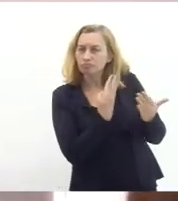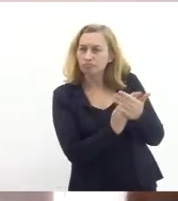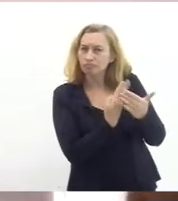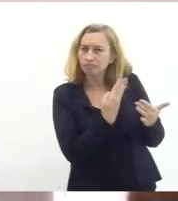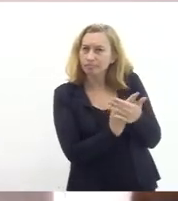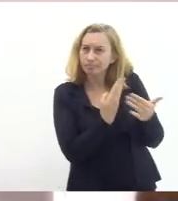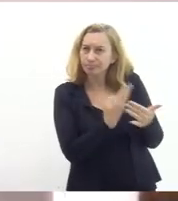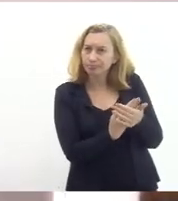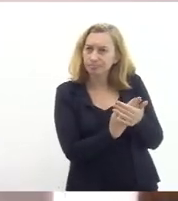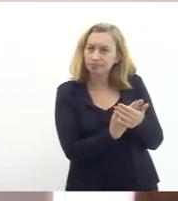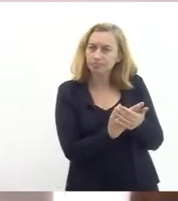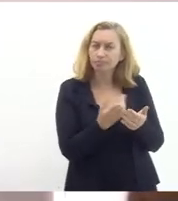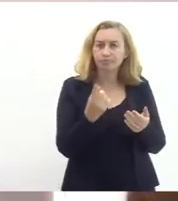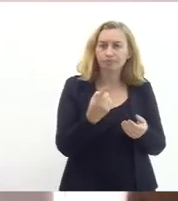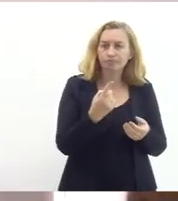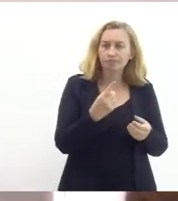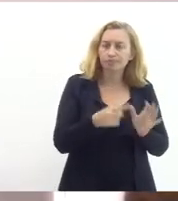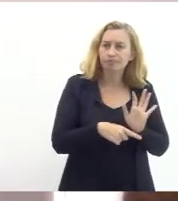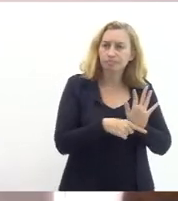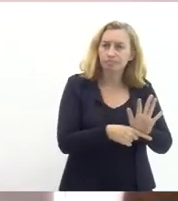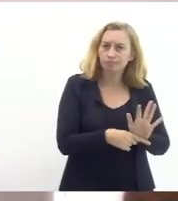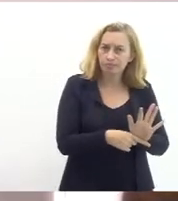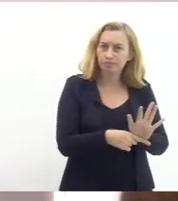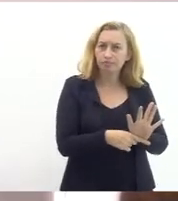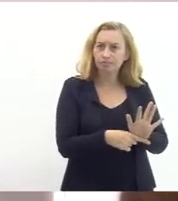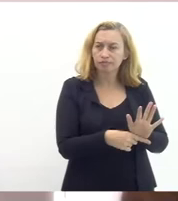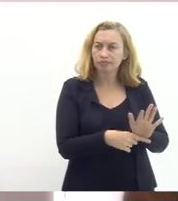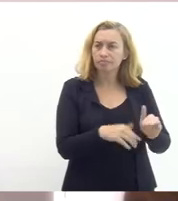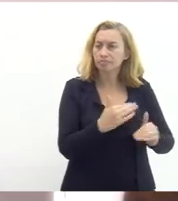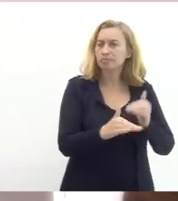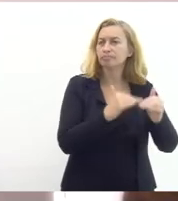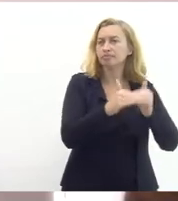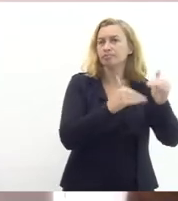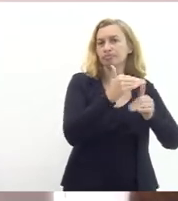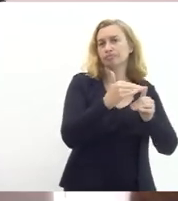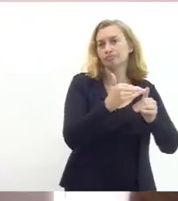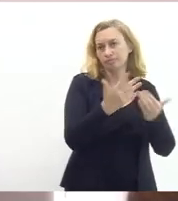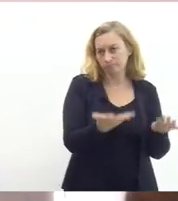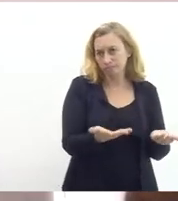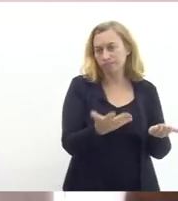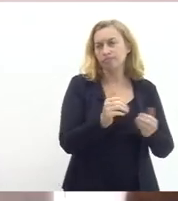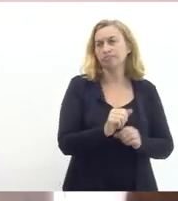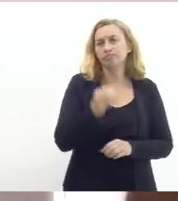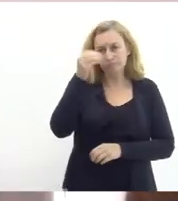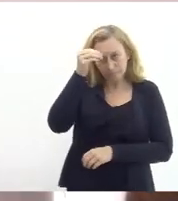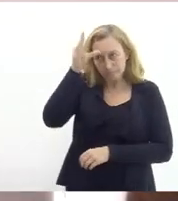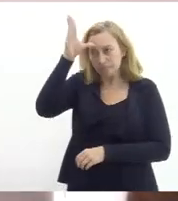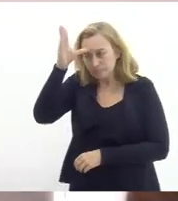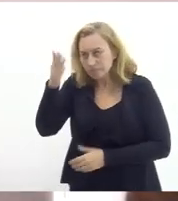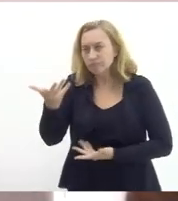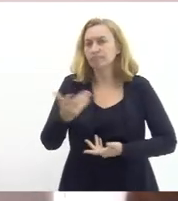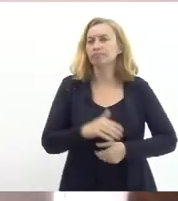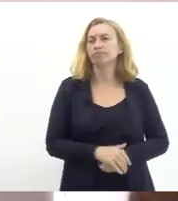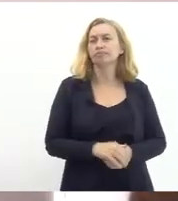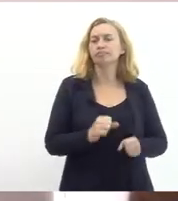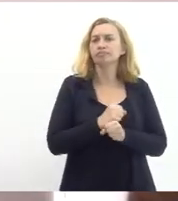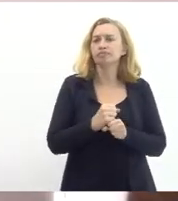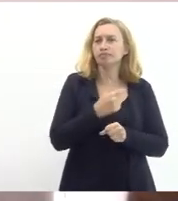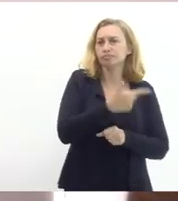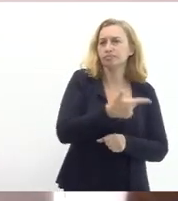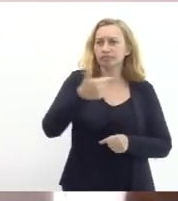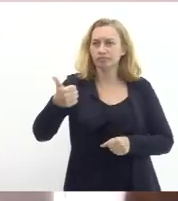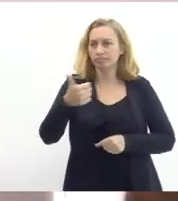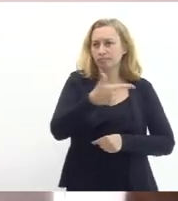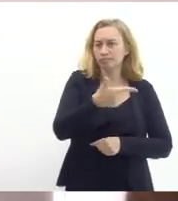aplacar as perdas do processo de desenvolvimento do processo cognitivo enfim de construção do conhecimento nesses anos de 2020 e